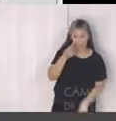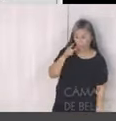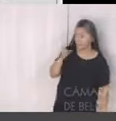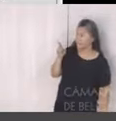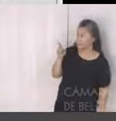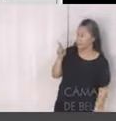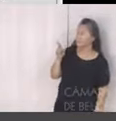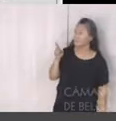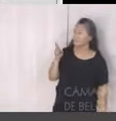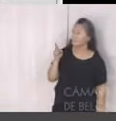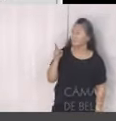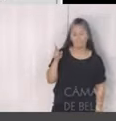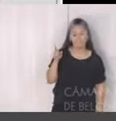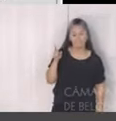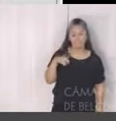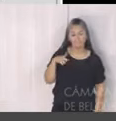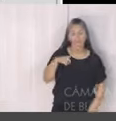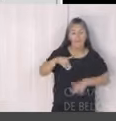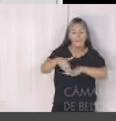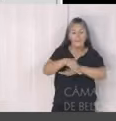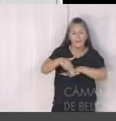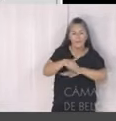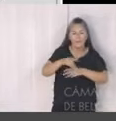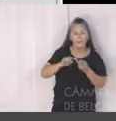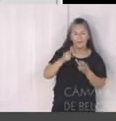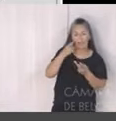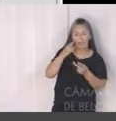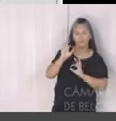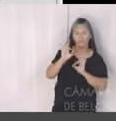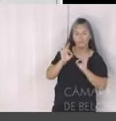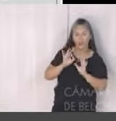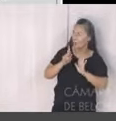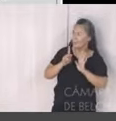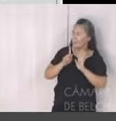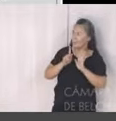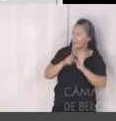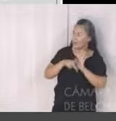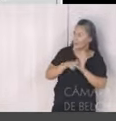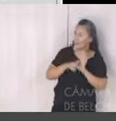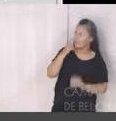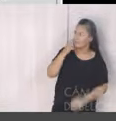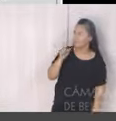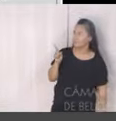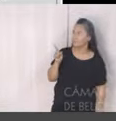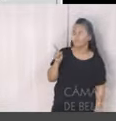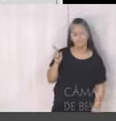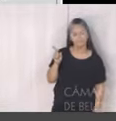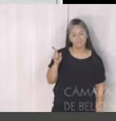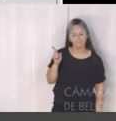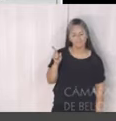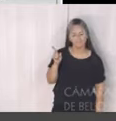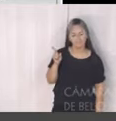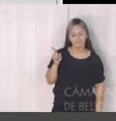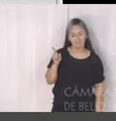transporte coletivo, um direito de todos, BH inclusiva, segura e cidadã, mobilidade, modernização